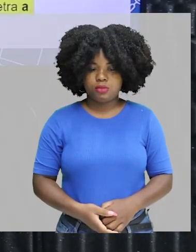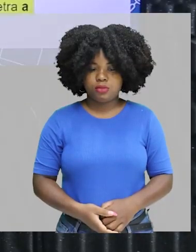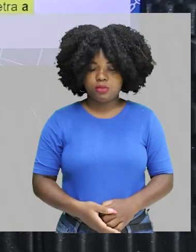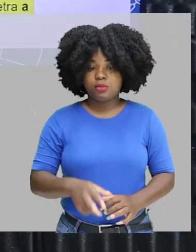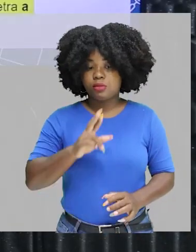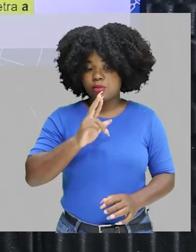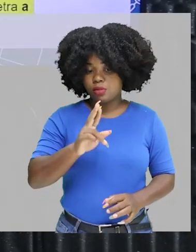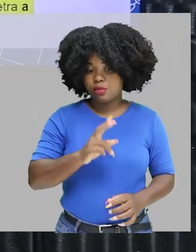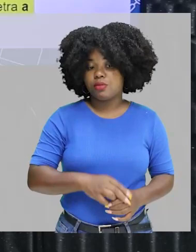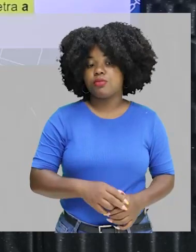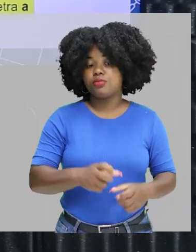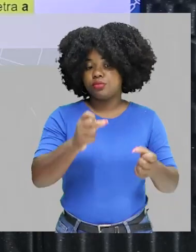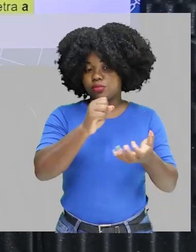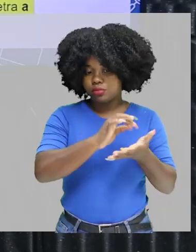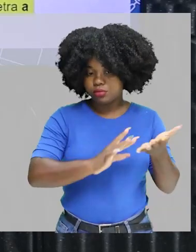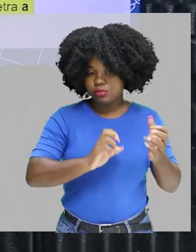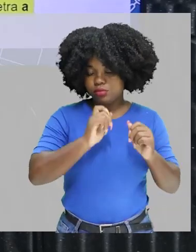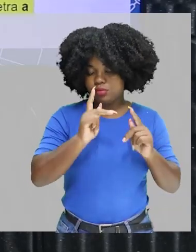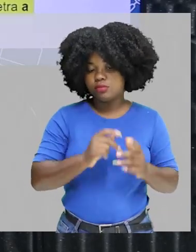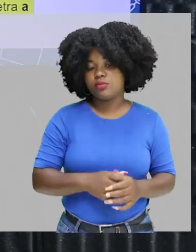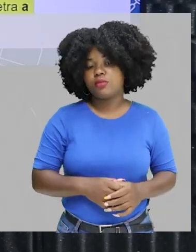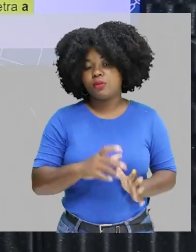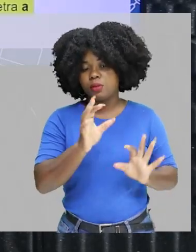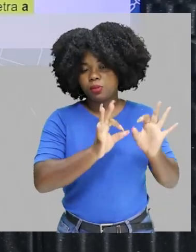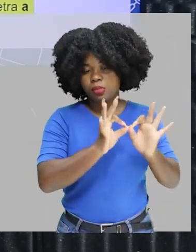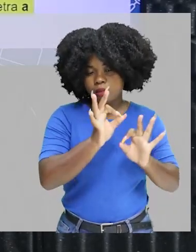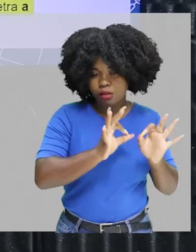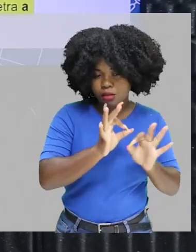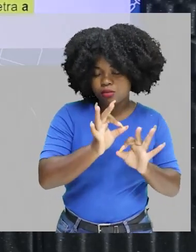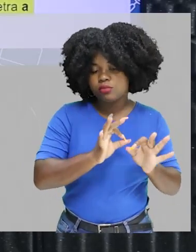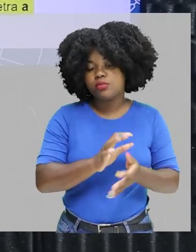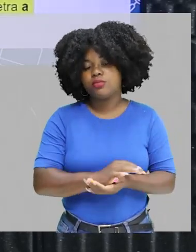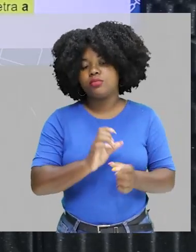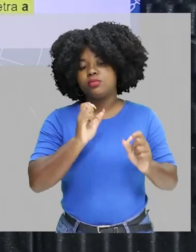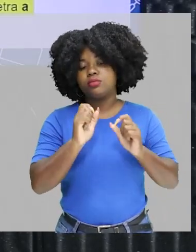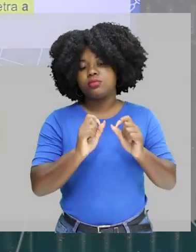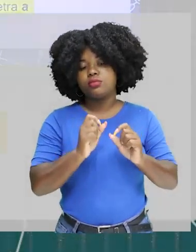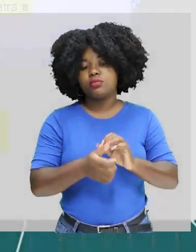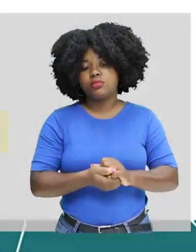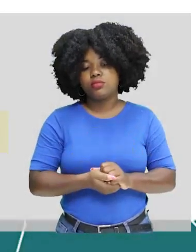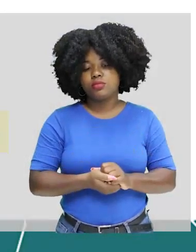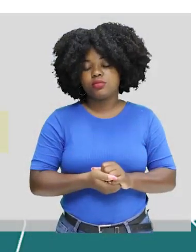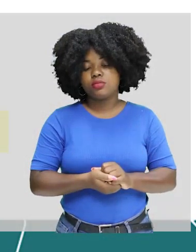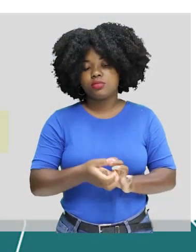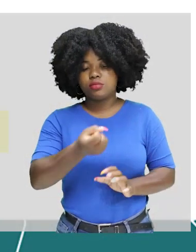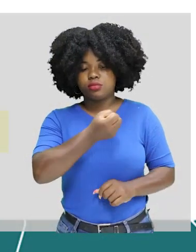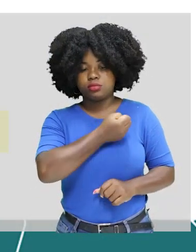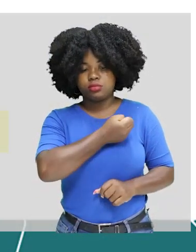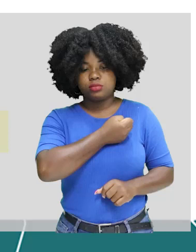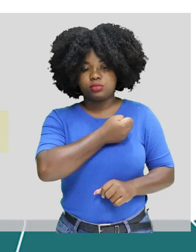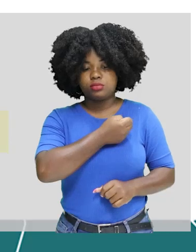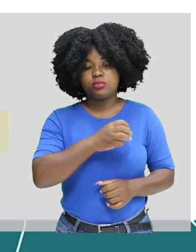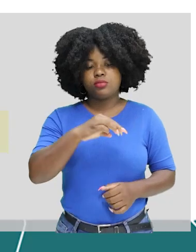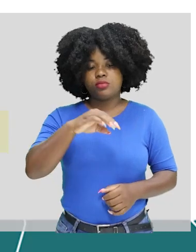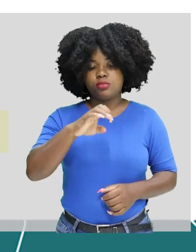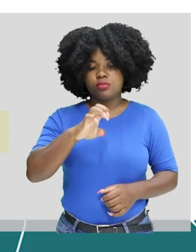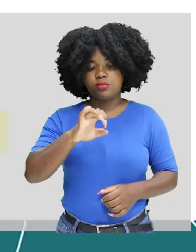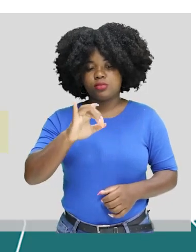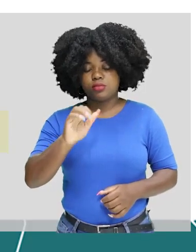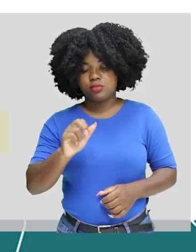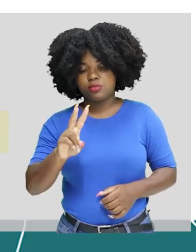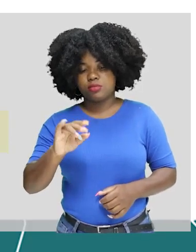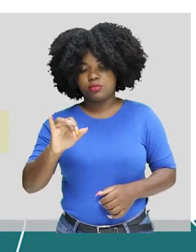dessa questão. Nós vamos calcular, turminha, o número de meias-vidas.